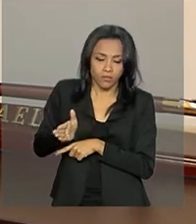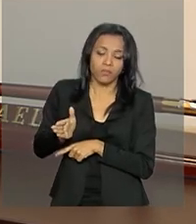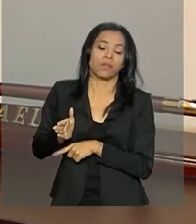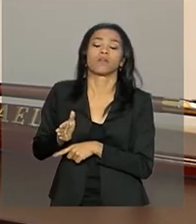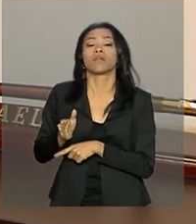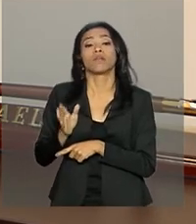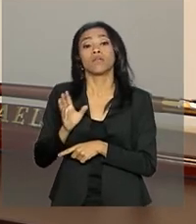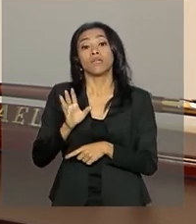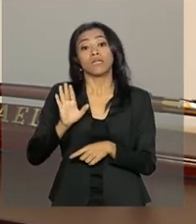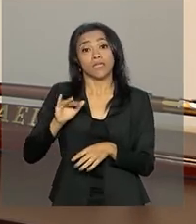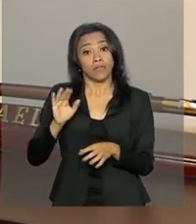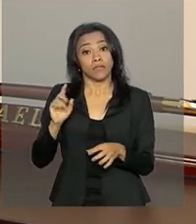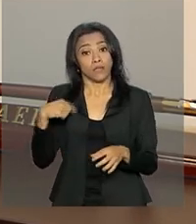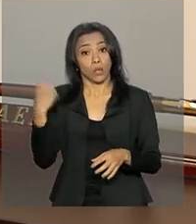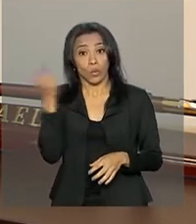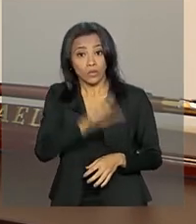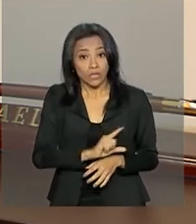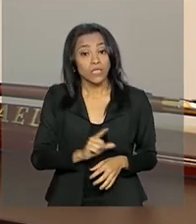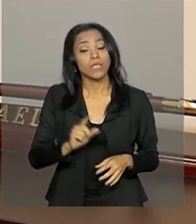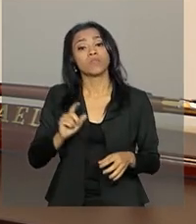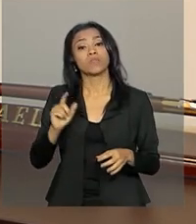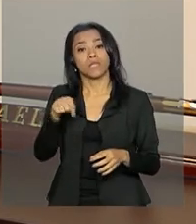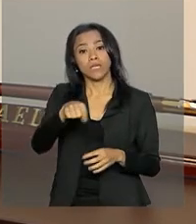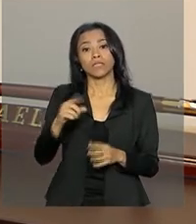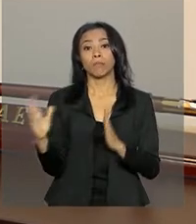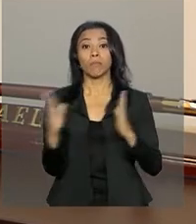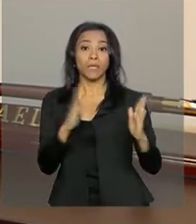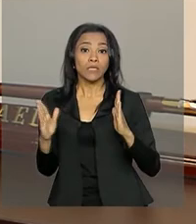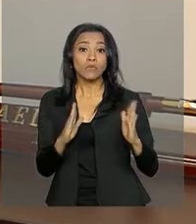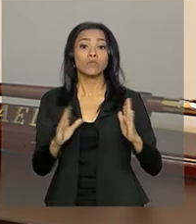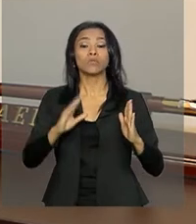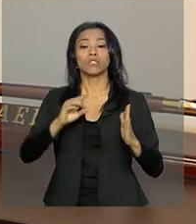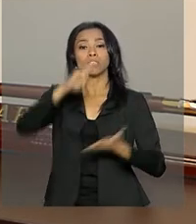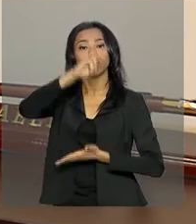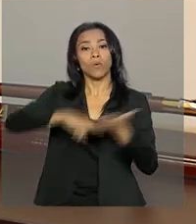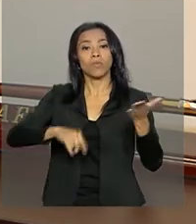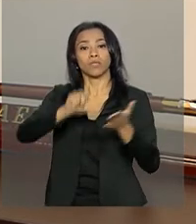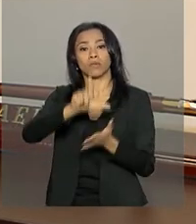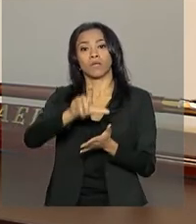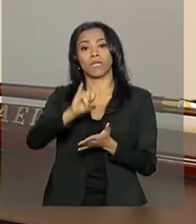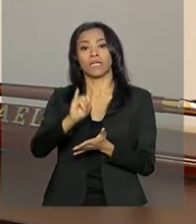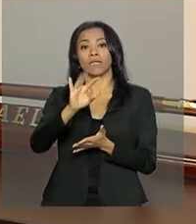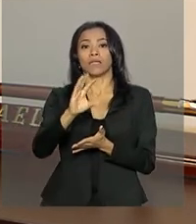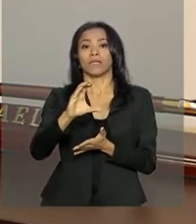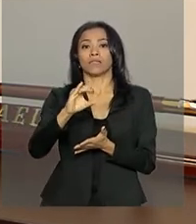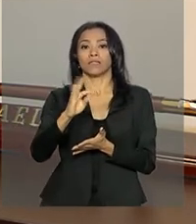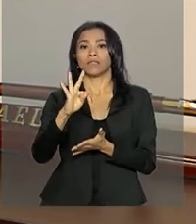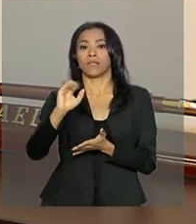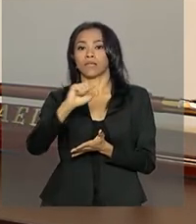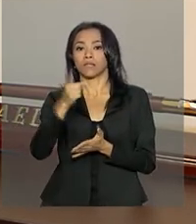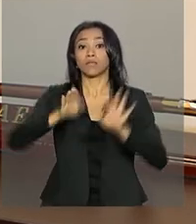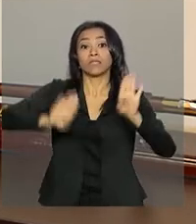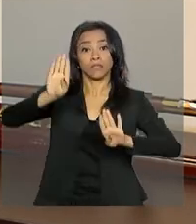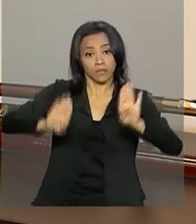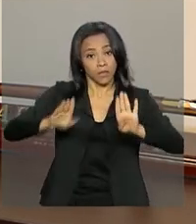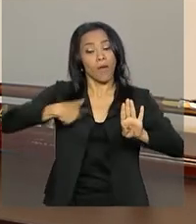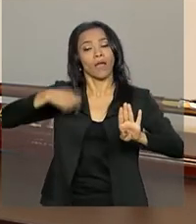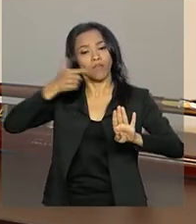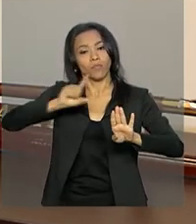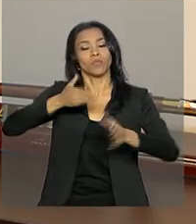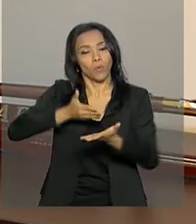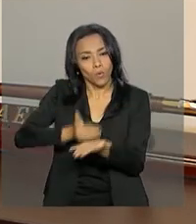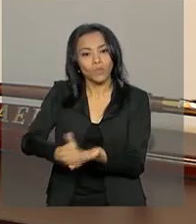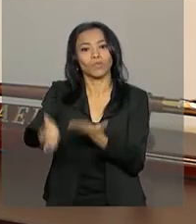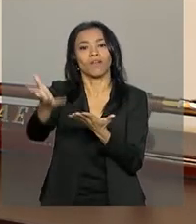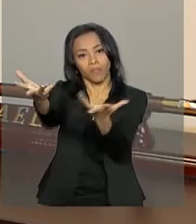licitação e assim que fizermos, conduzimos as licitações, que são processos complexos, nós empenharemos e possivelmente em